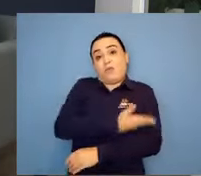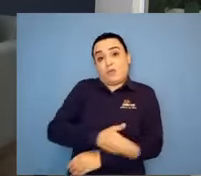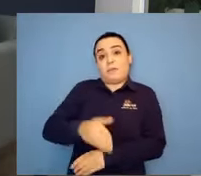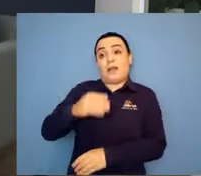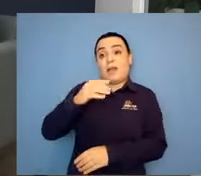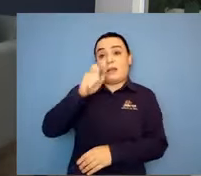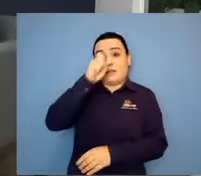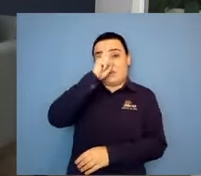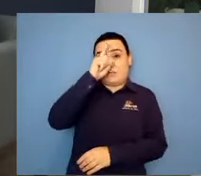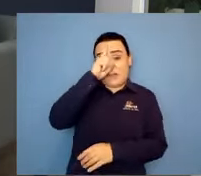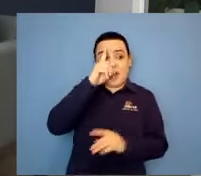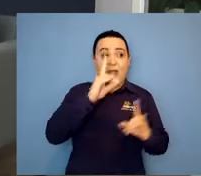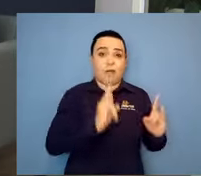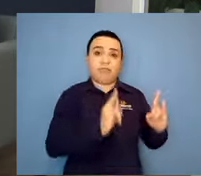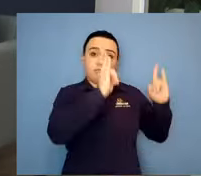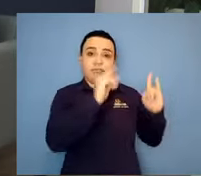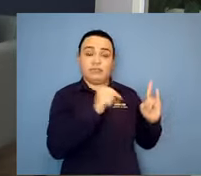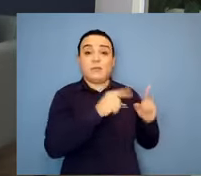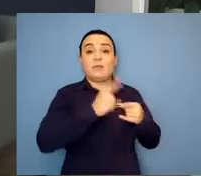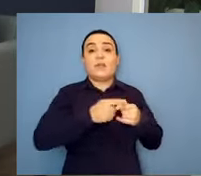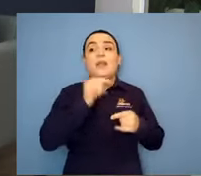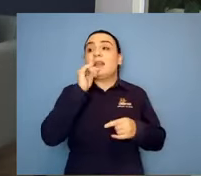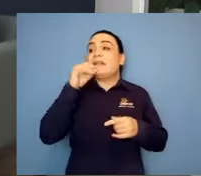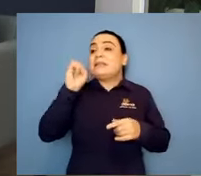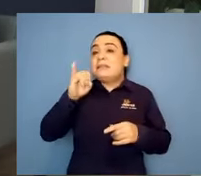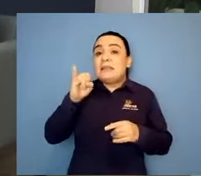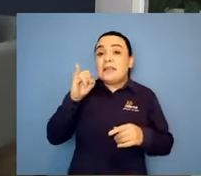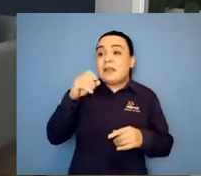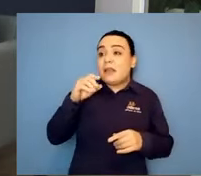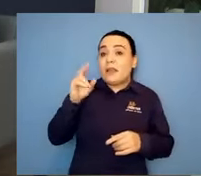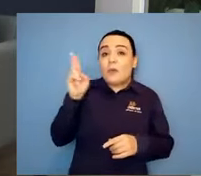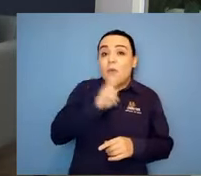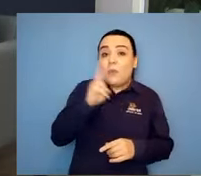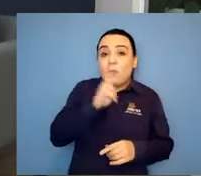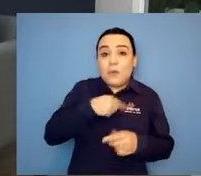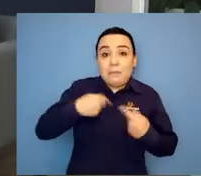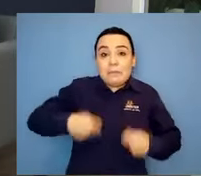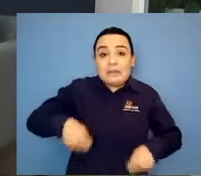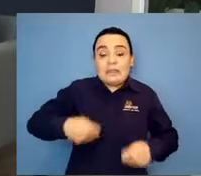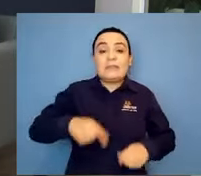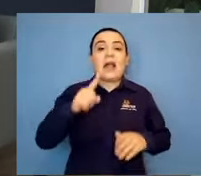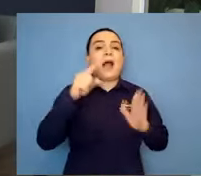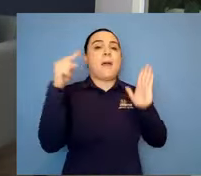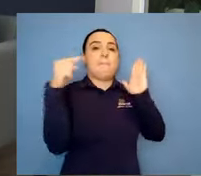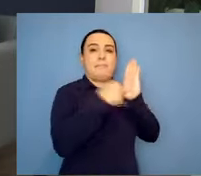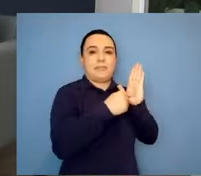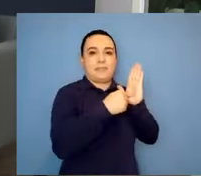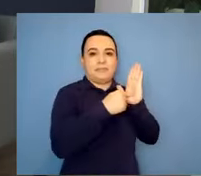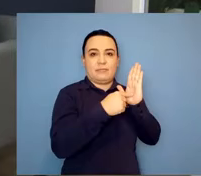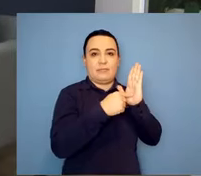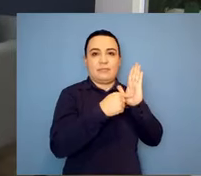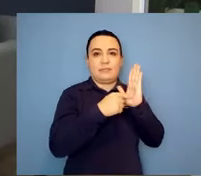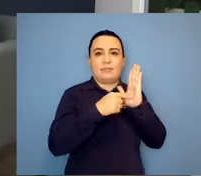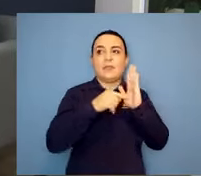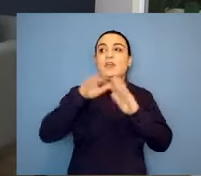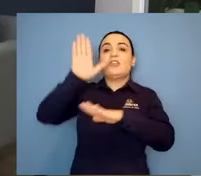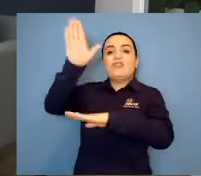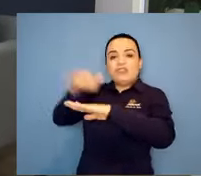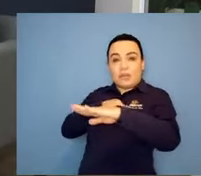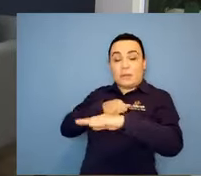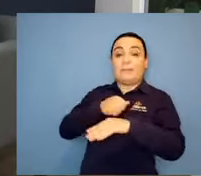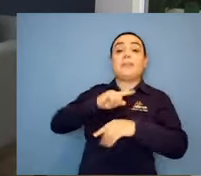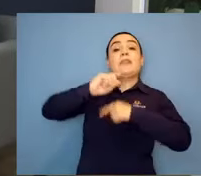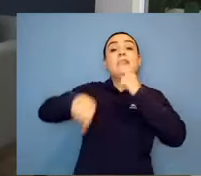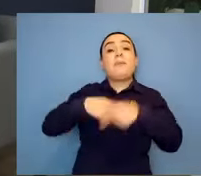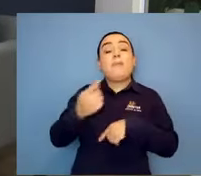Que foram diversas intercorrências, né? De quase morte. E em casa, meu Deus, eu fiquei muito assustada de início, claro.